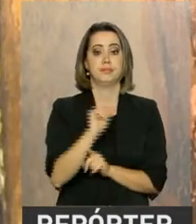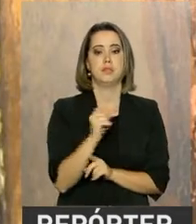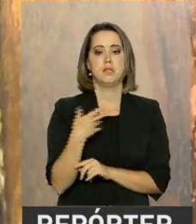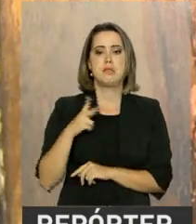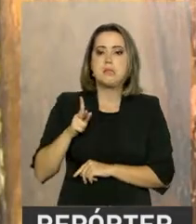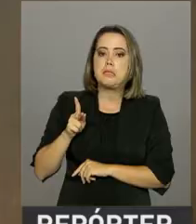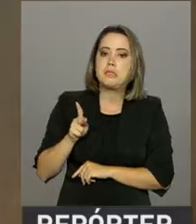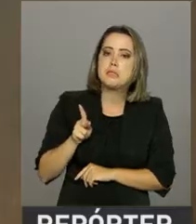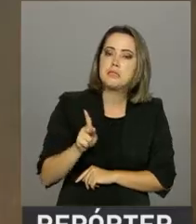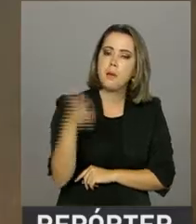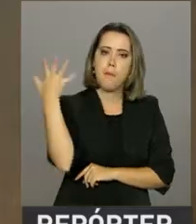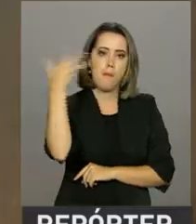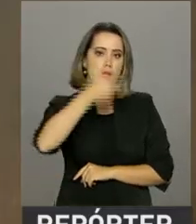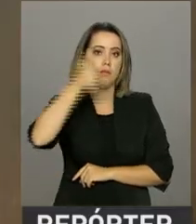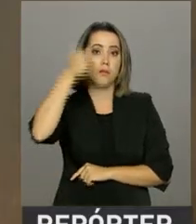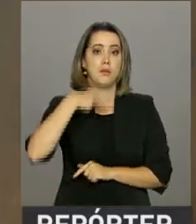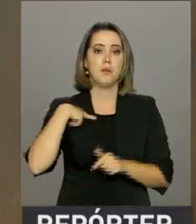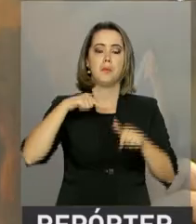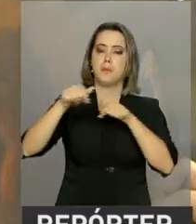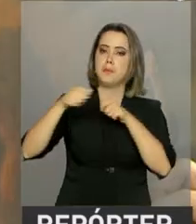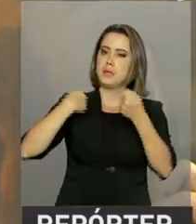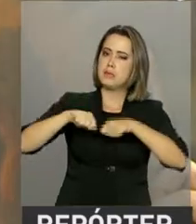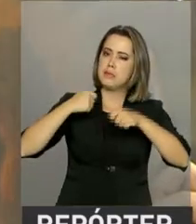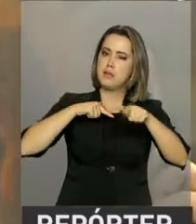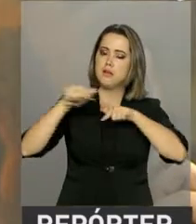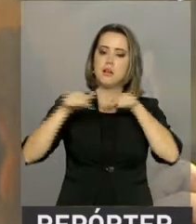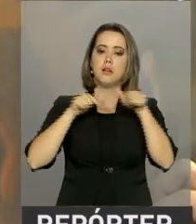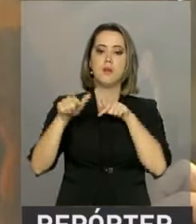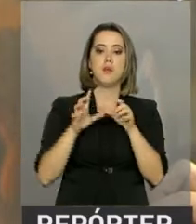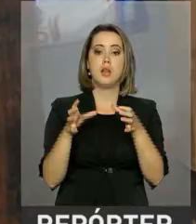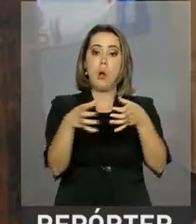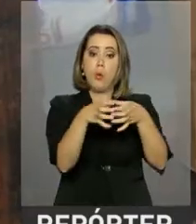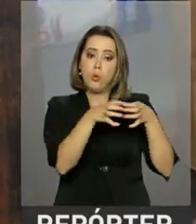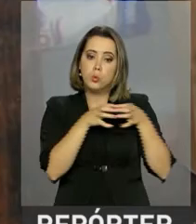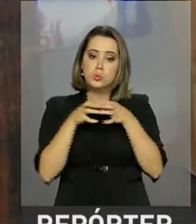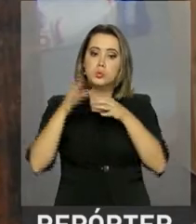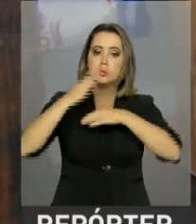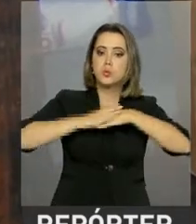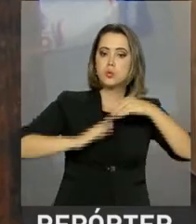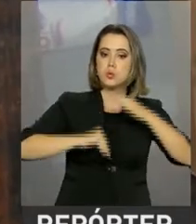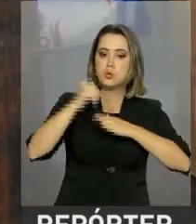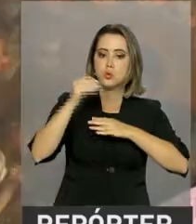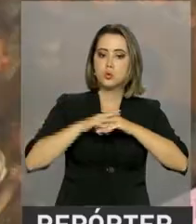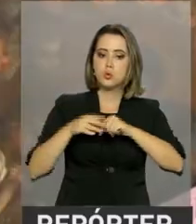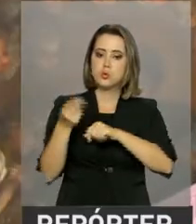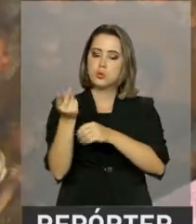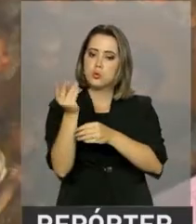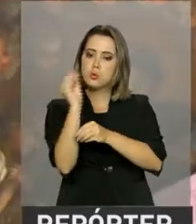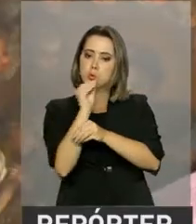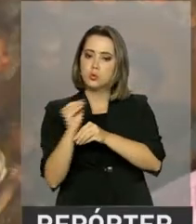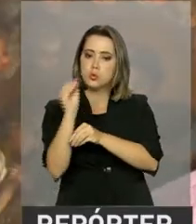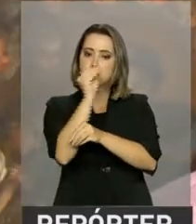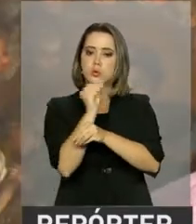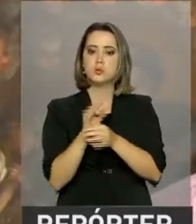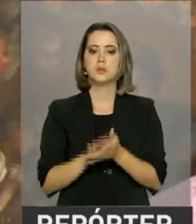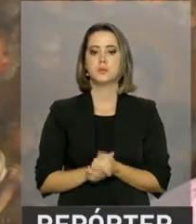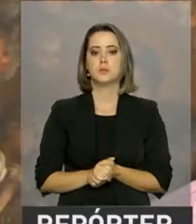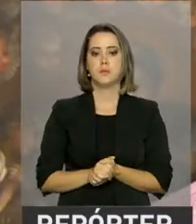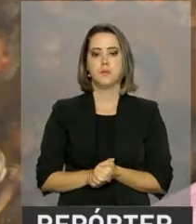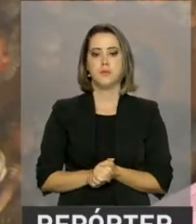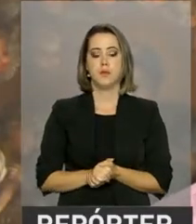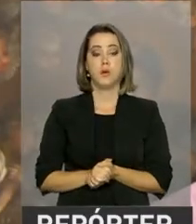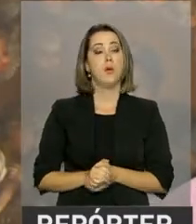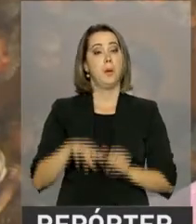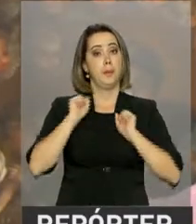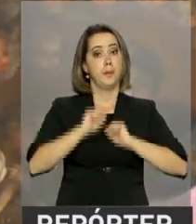sempre impecáveis é que trabalham os profissionais do núcleo de conservação e restauração do museu. Permite que as obras sejam